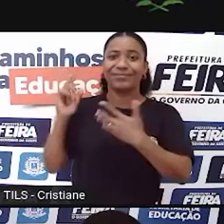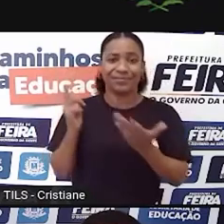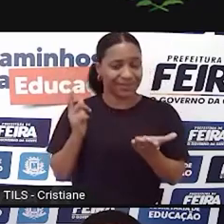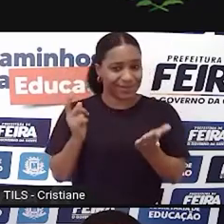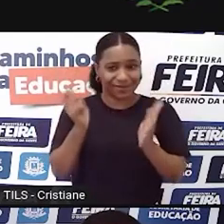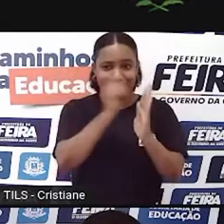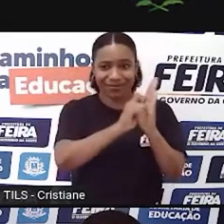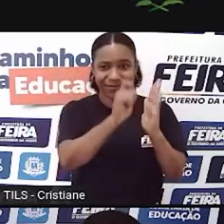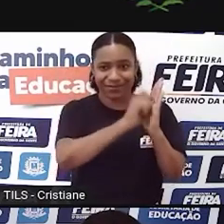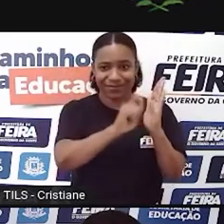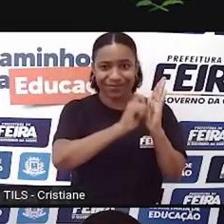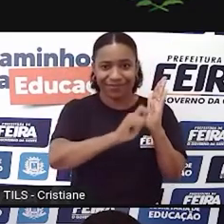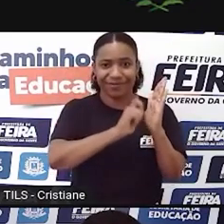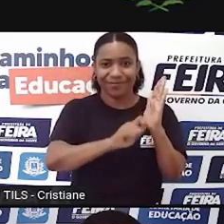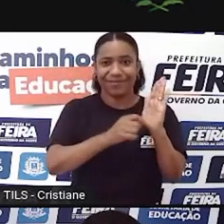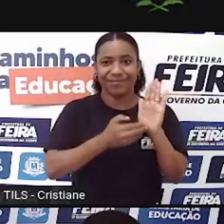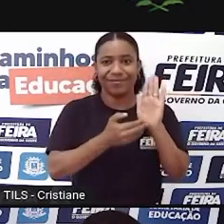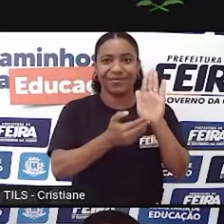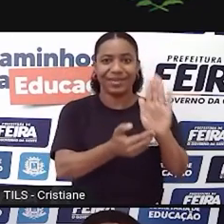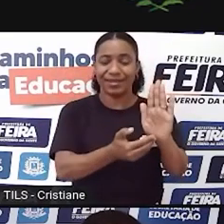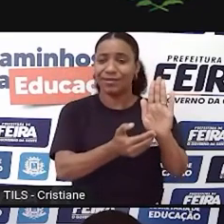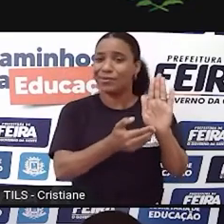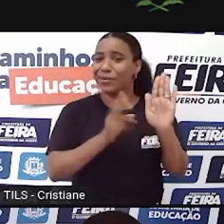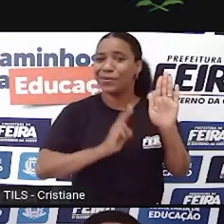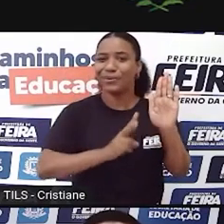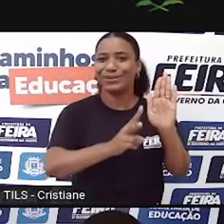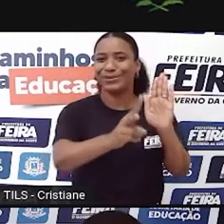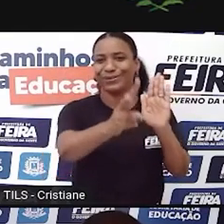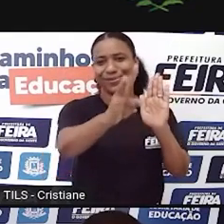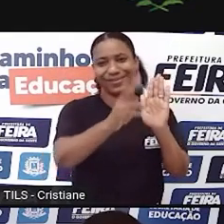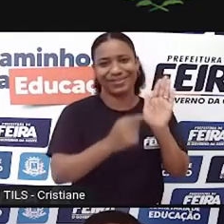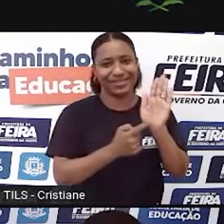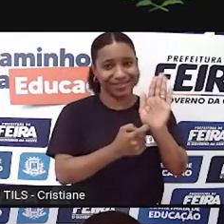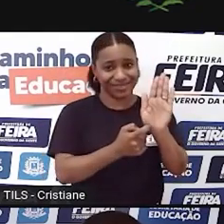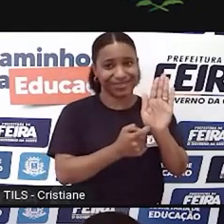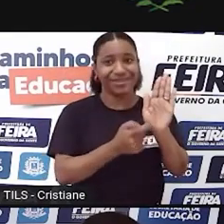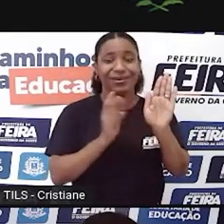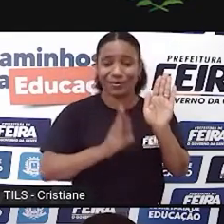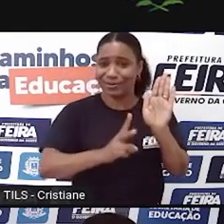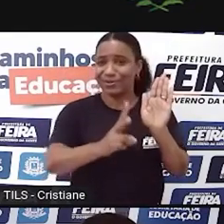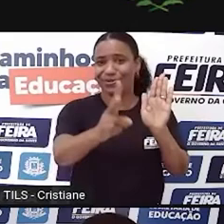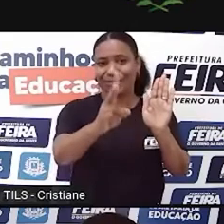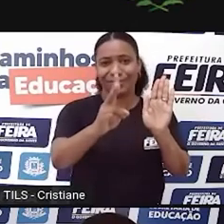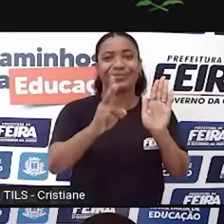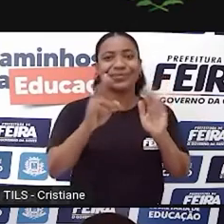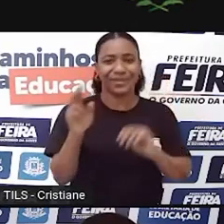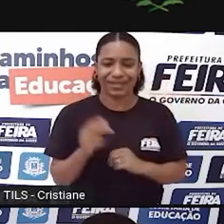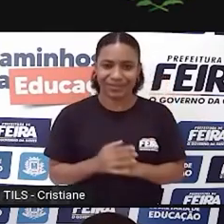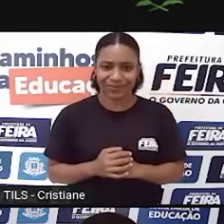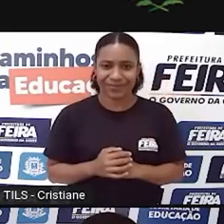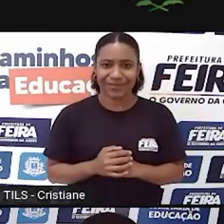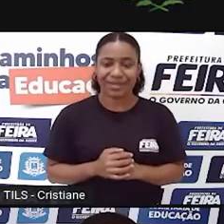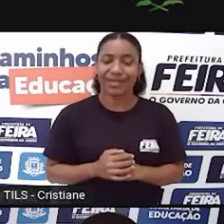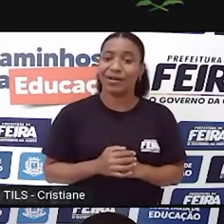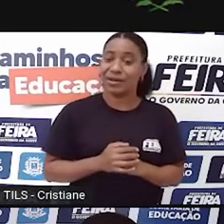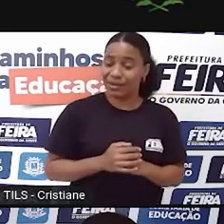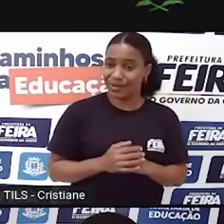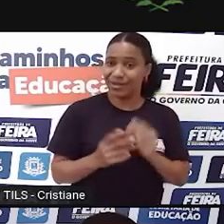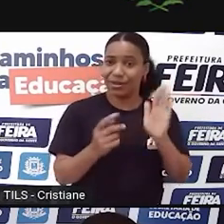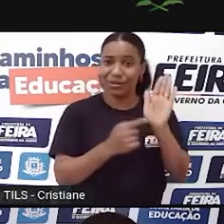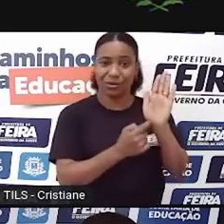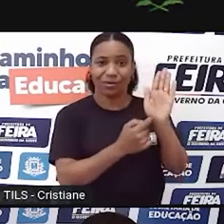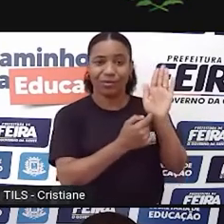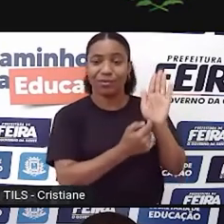presentes, eternas. Então, gente até usa o nome do poeta no